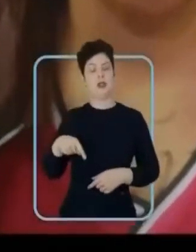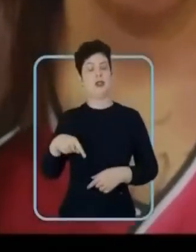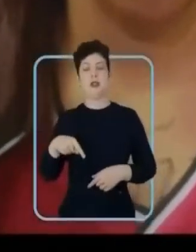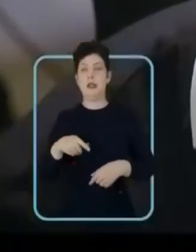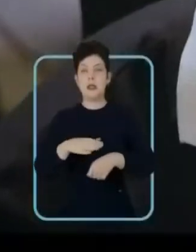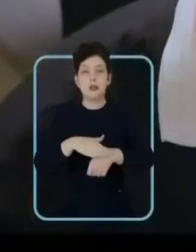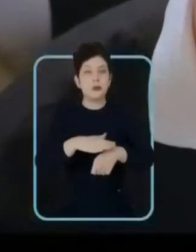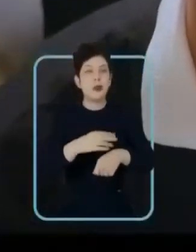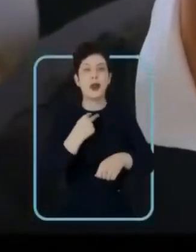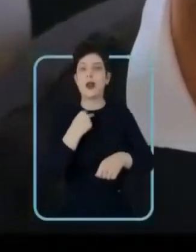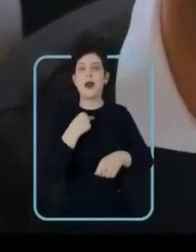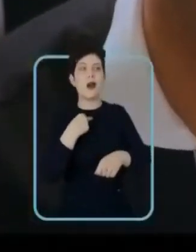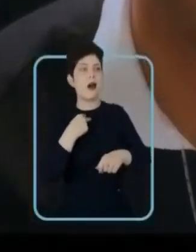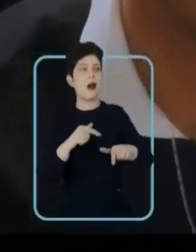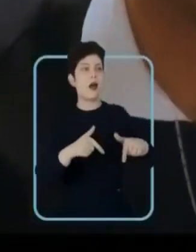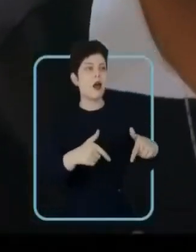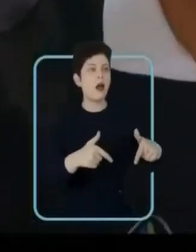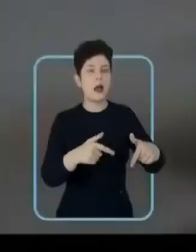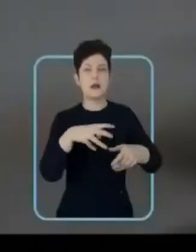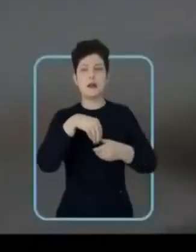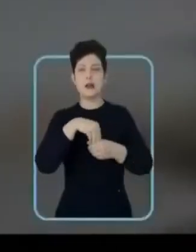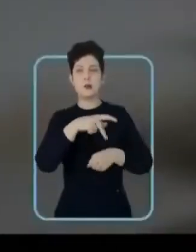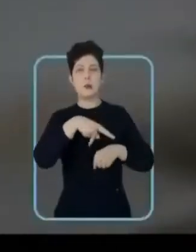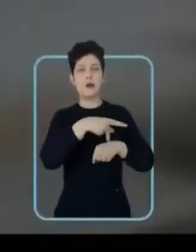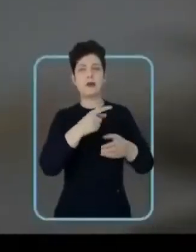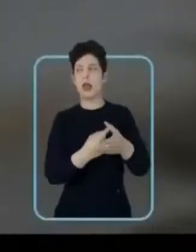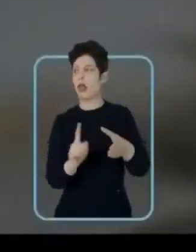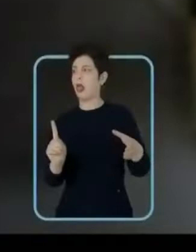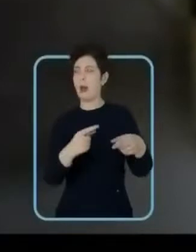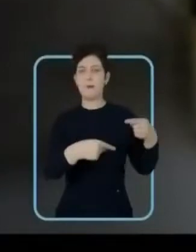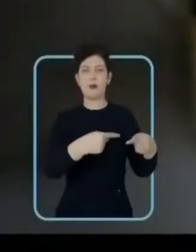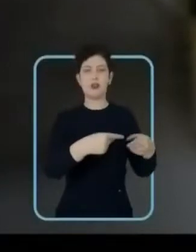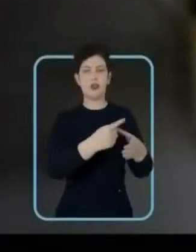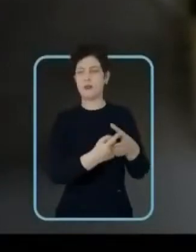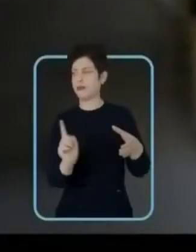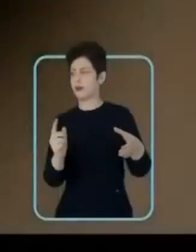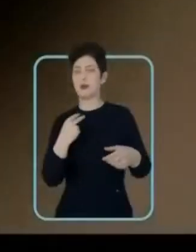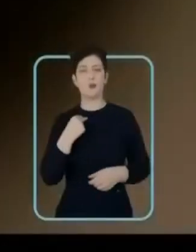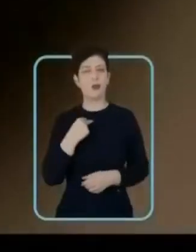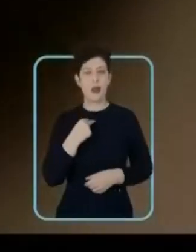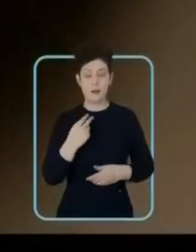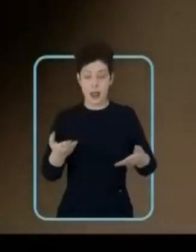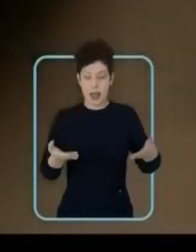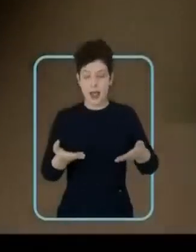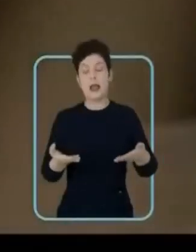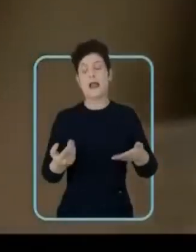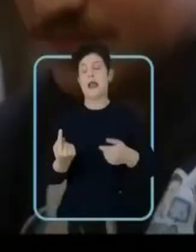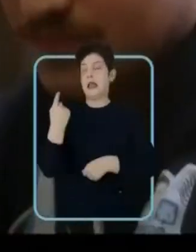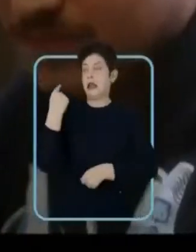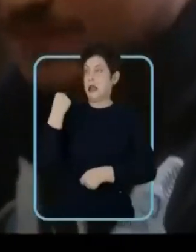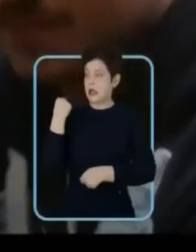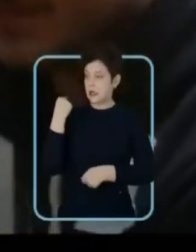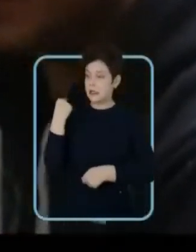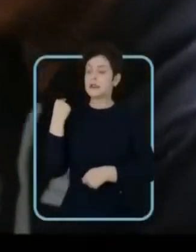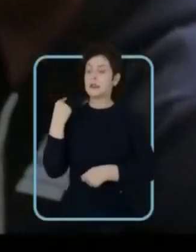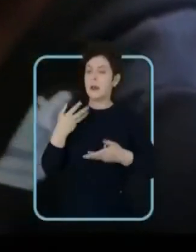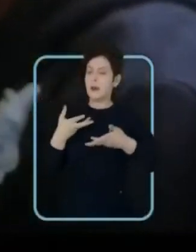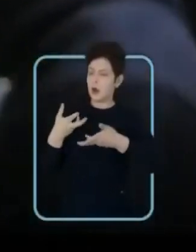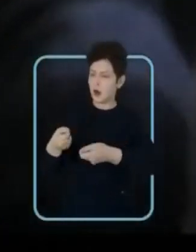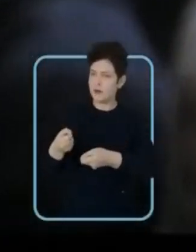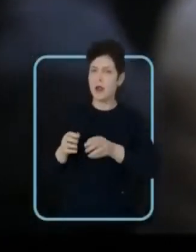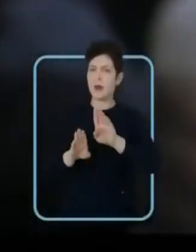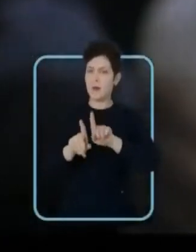Não tem como fazer nada num país ou num lugar fora da política. Não tem. Chegou um momento que me convidaram.